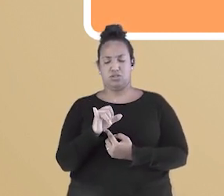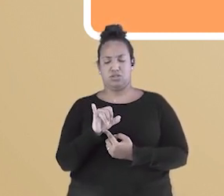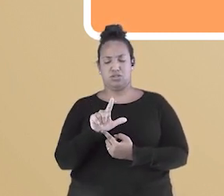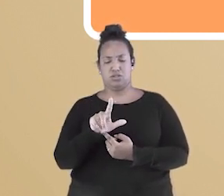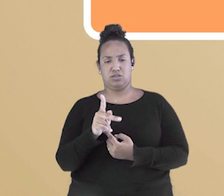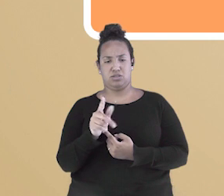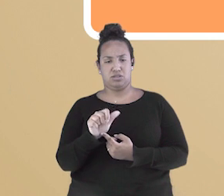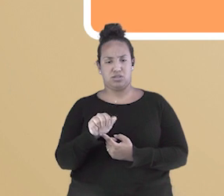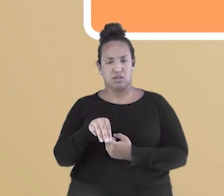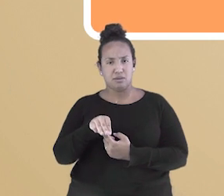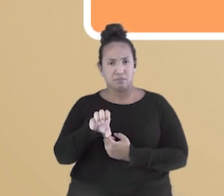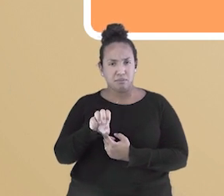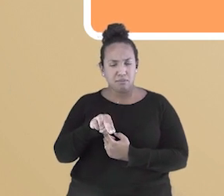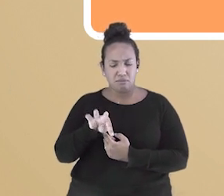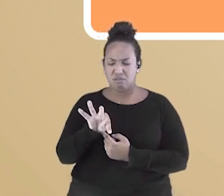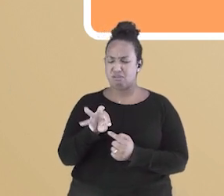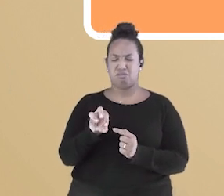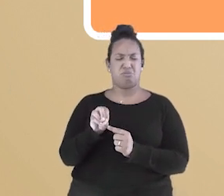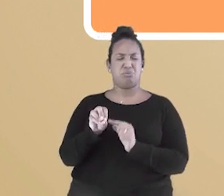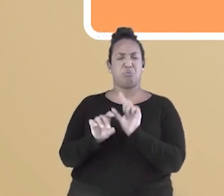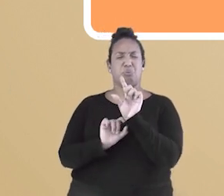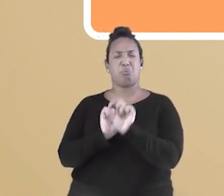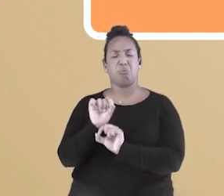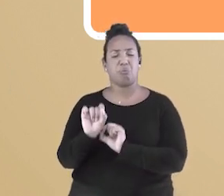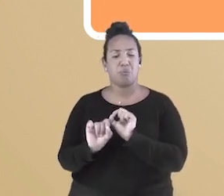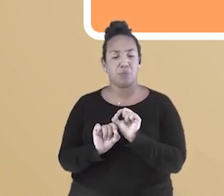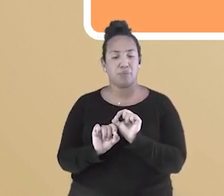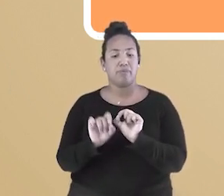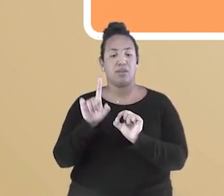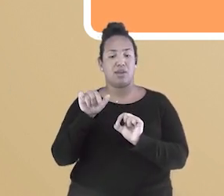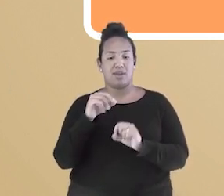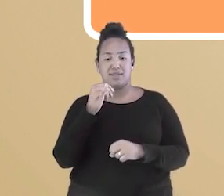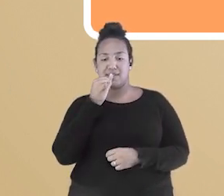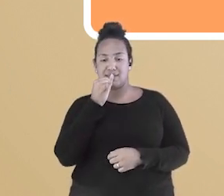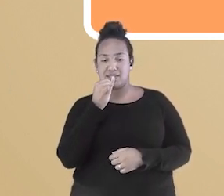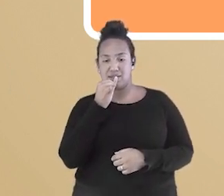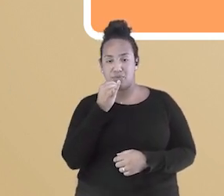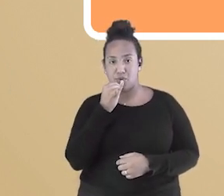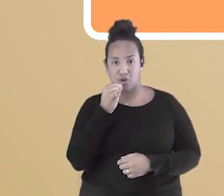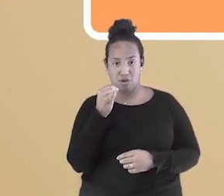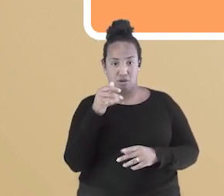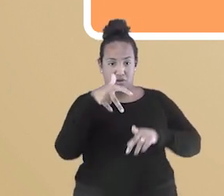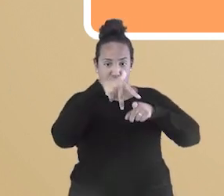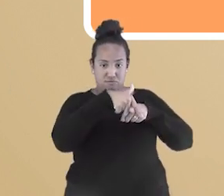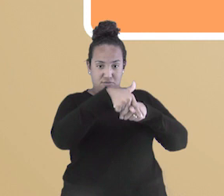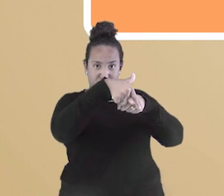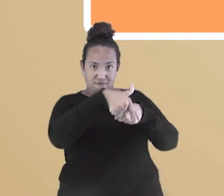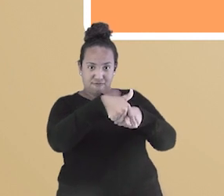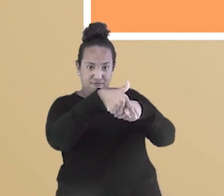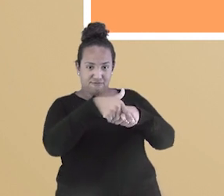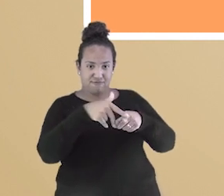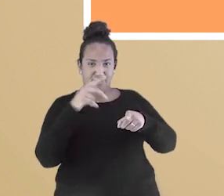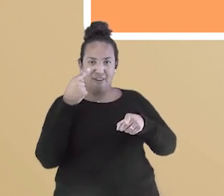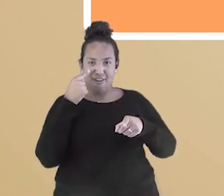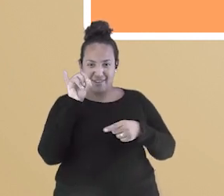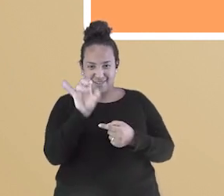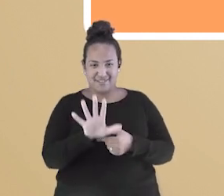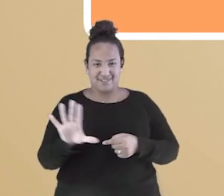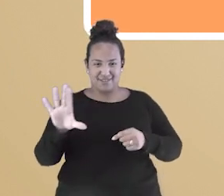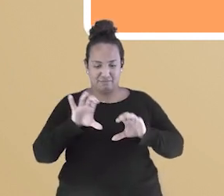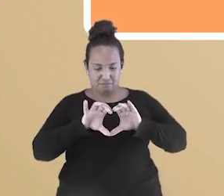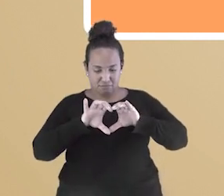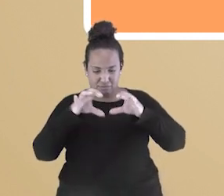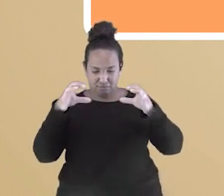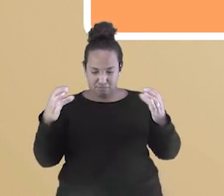É ensilhamento. É a parte da corrida de cavalos, onde essa espécie de cinto que fica na barriga do cavalo é apertado.